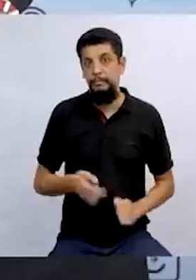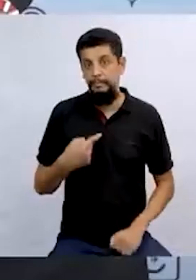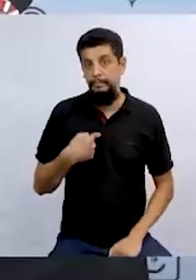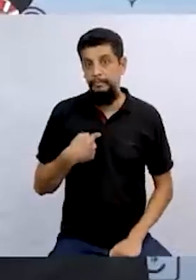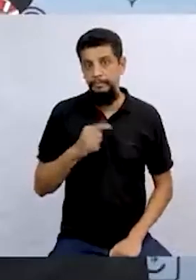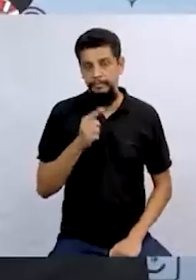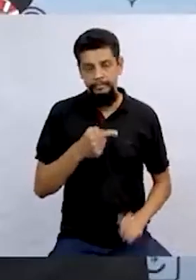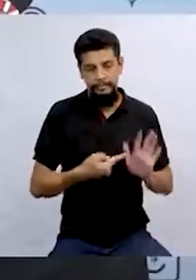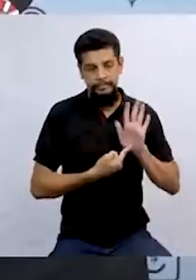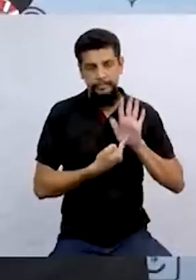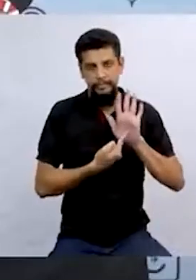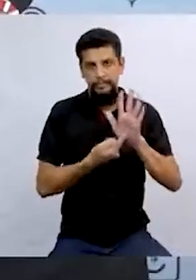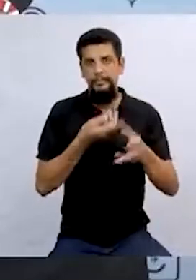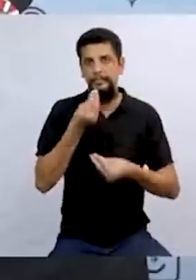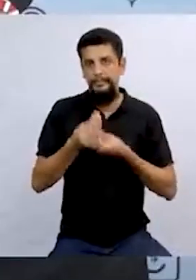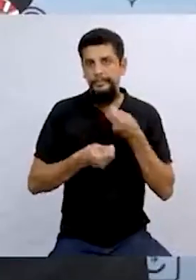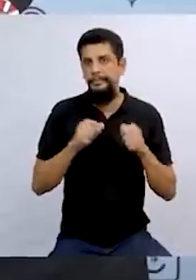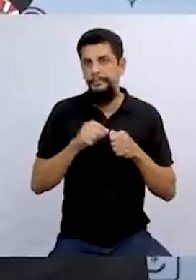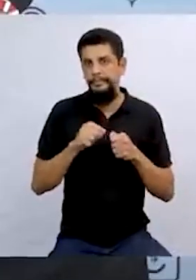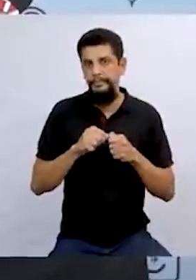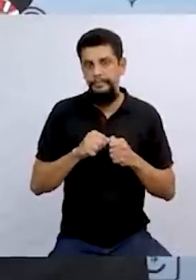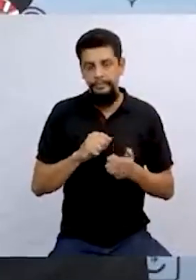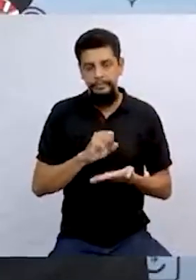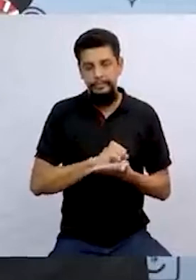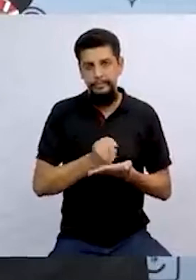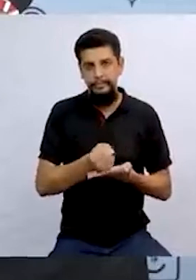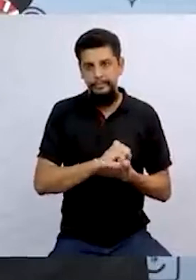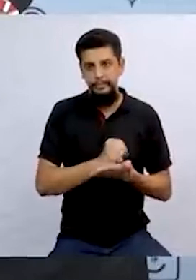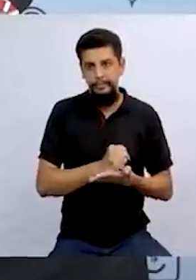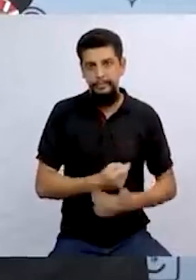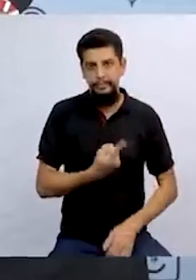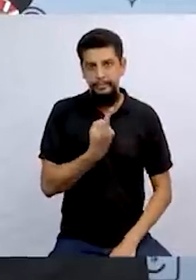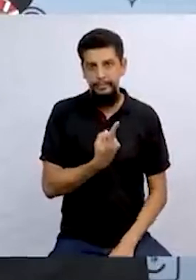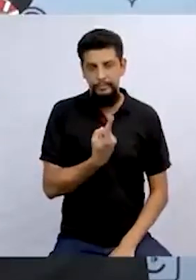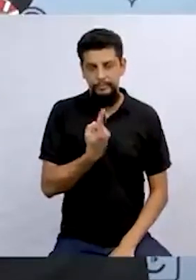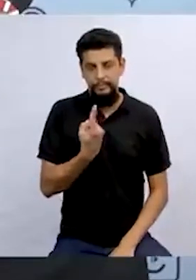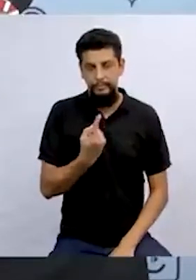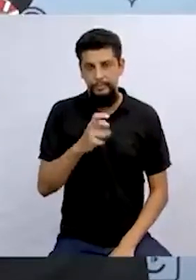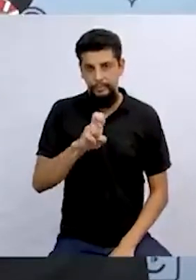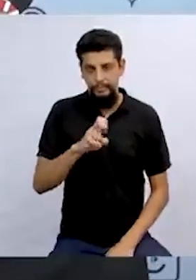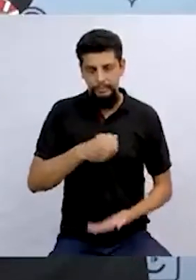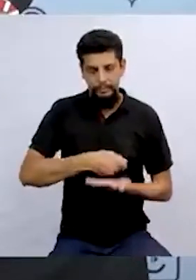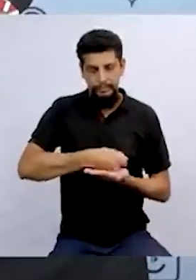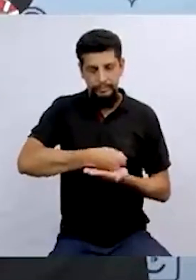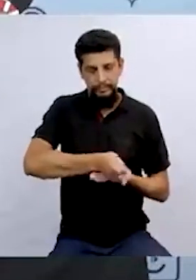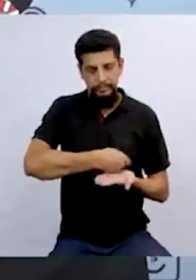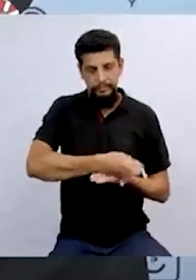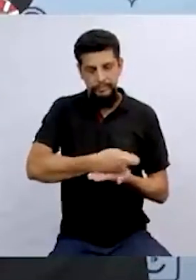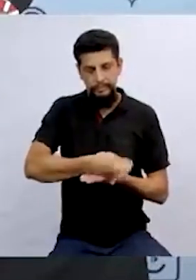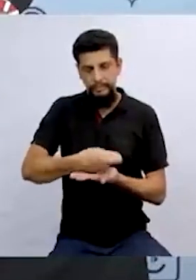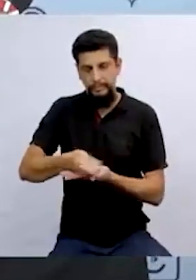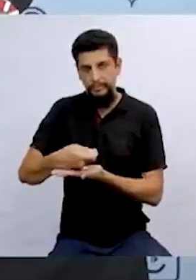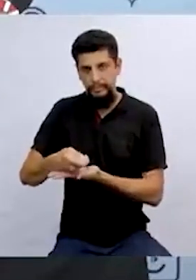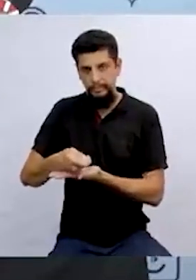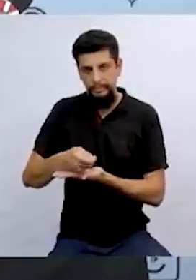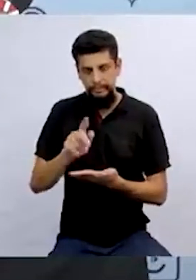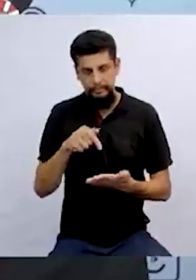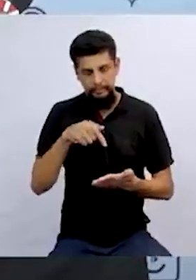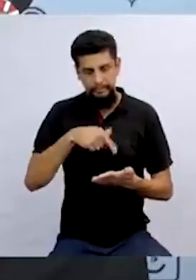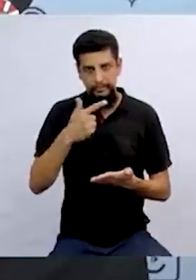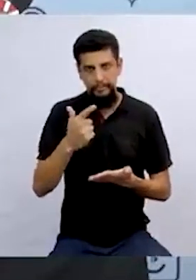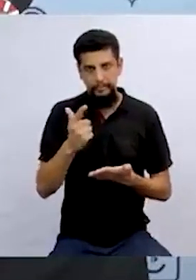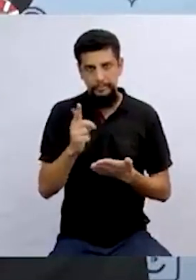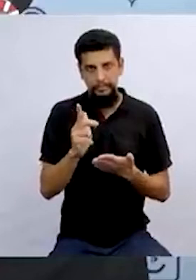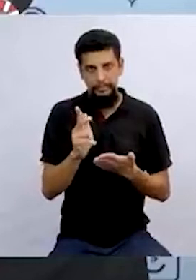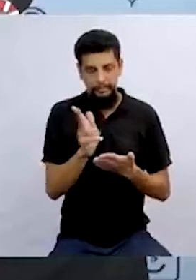Eu vou te mostrar como é que faz. Então o jogo é composto por 115 cartinhas. São cartas com as ilustrações do livro.